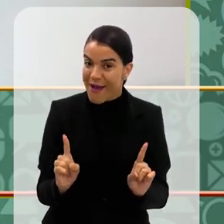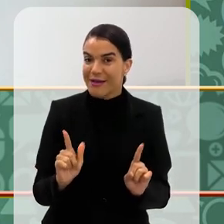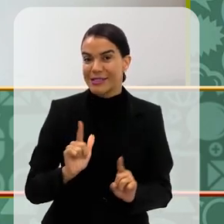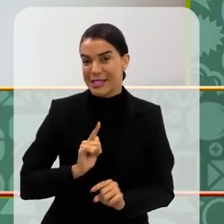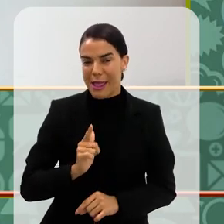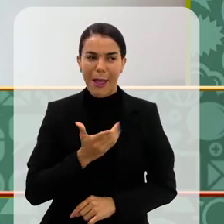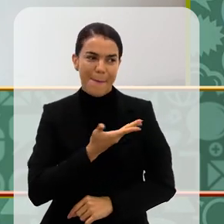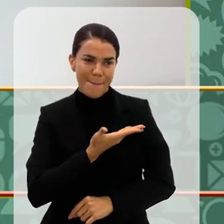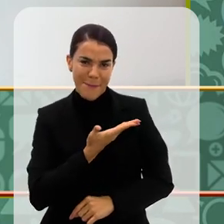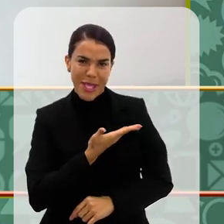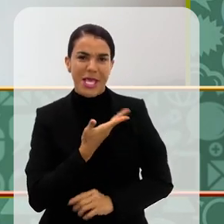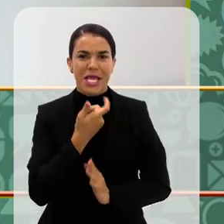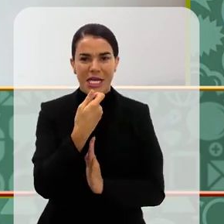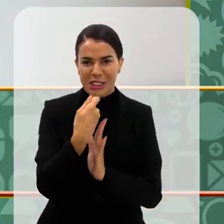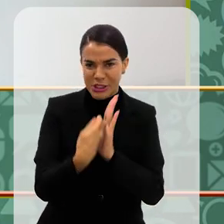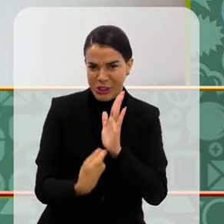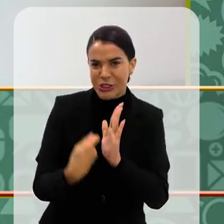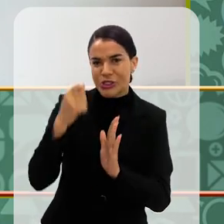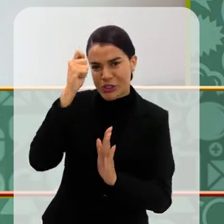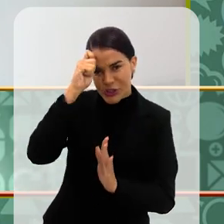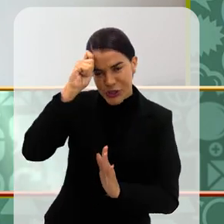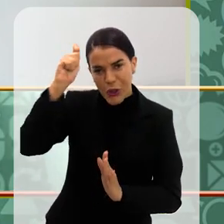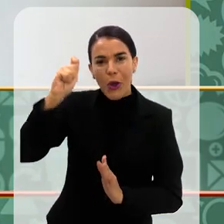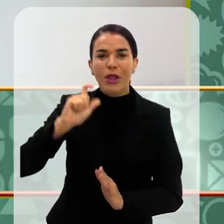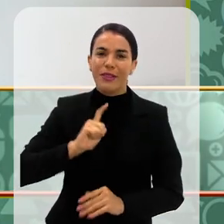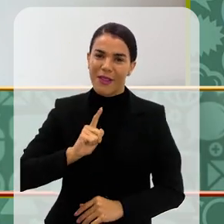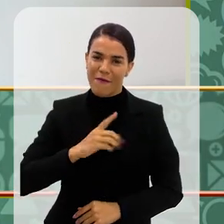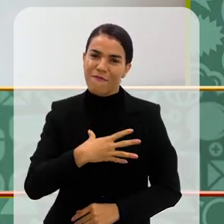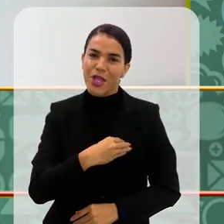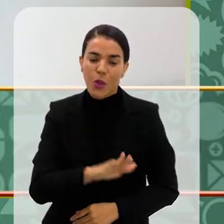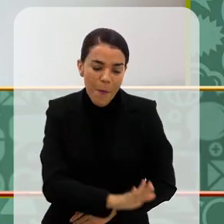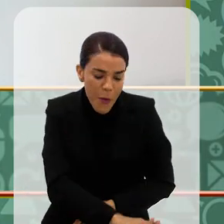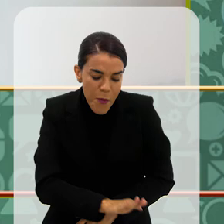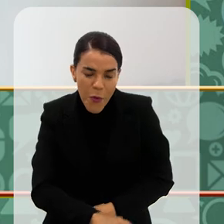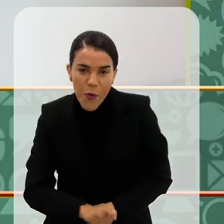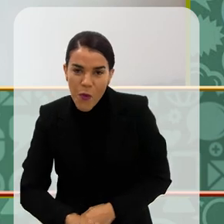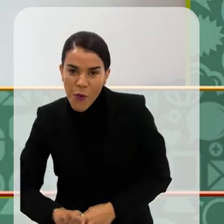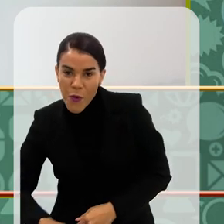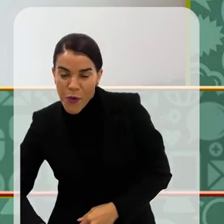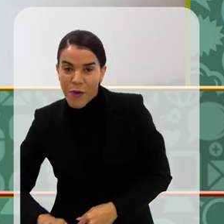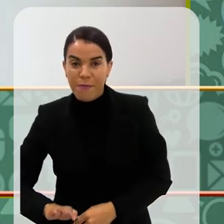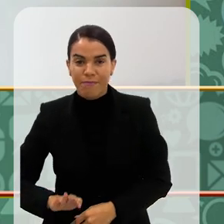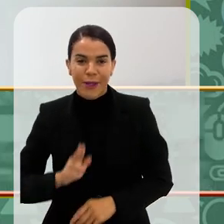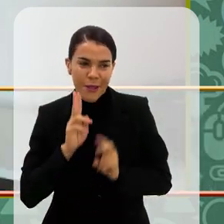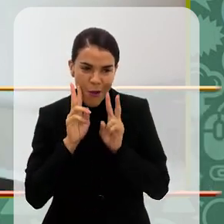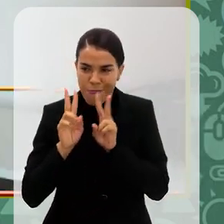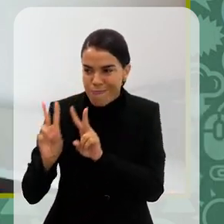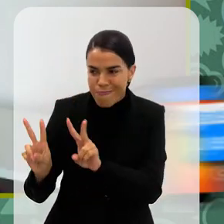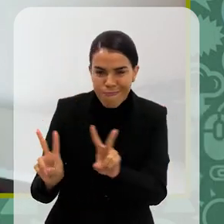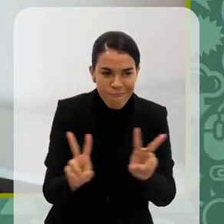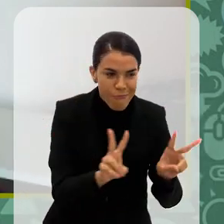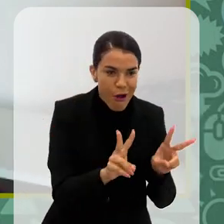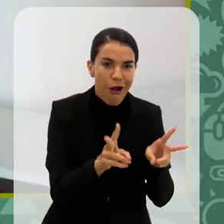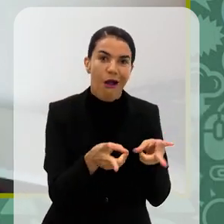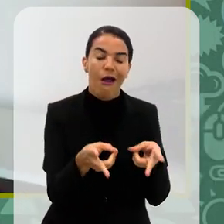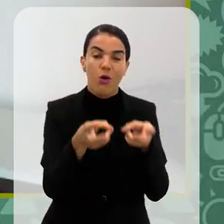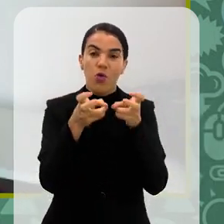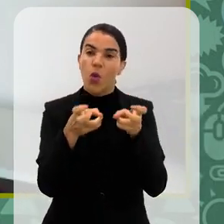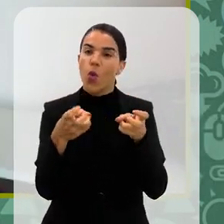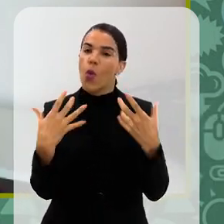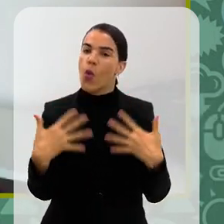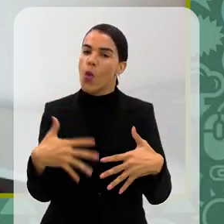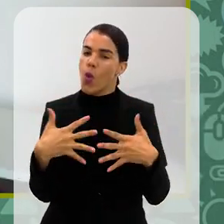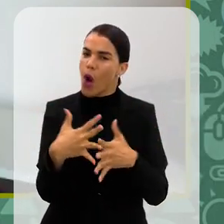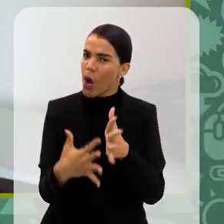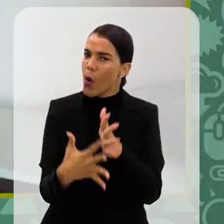tem várias amigas escritoras que têm filhos, os pequenos ainda e eu vejo que realmente é